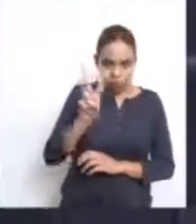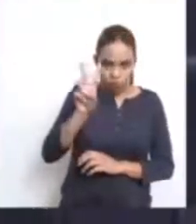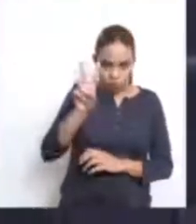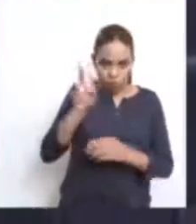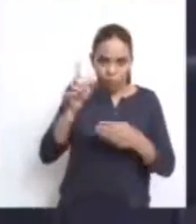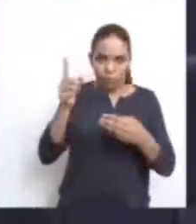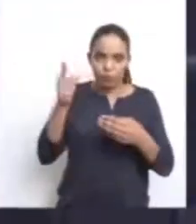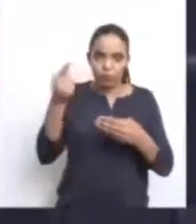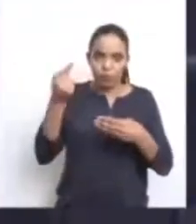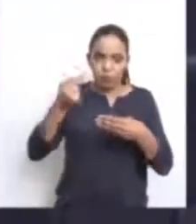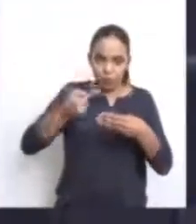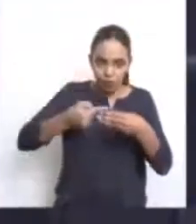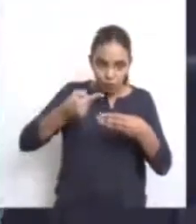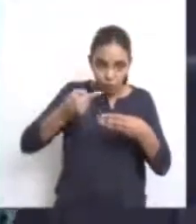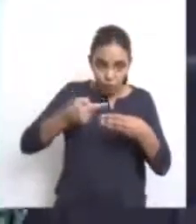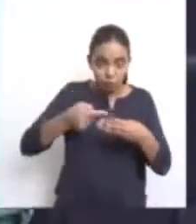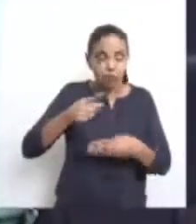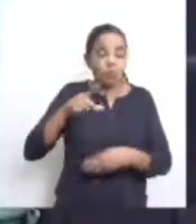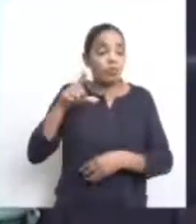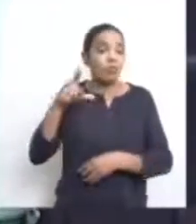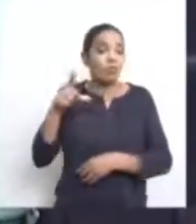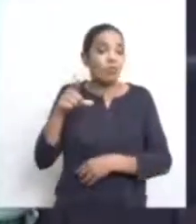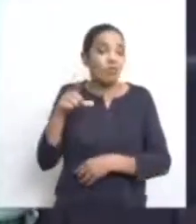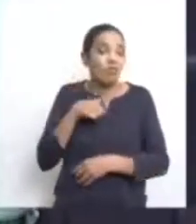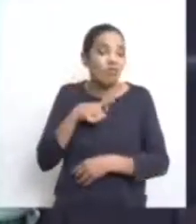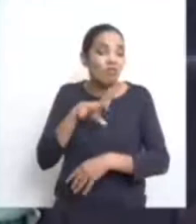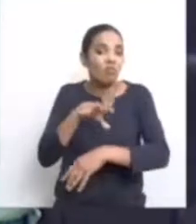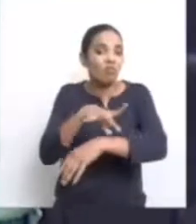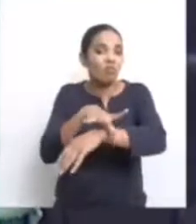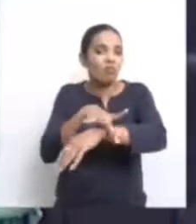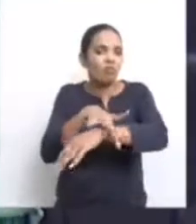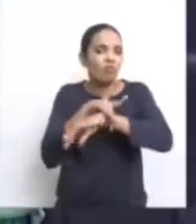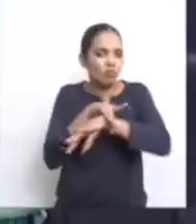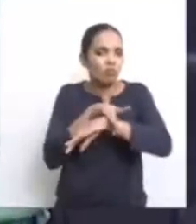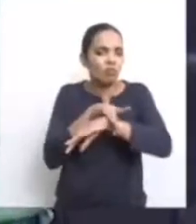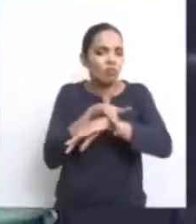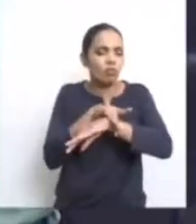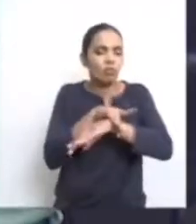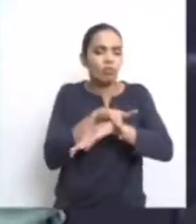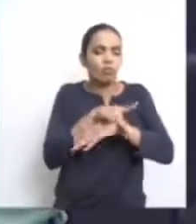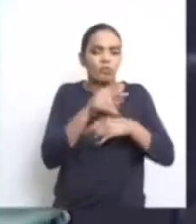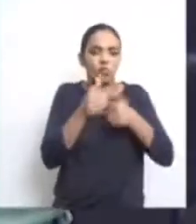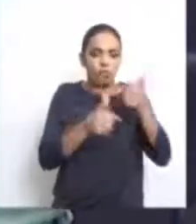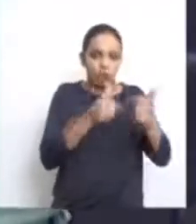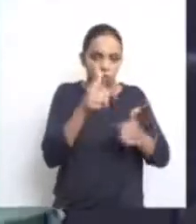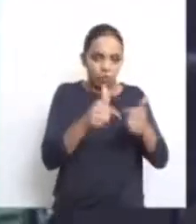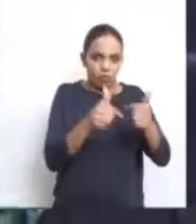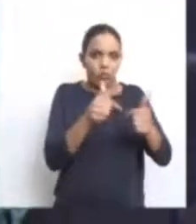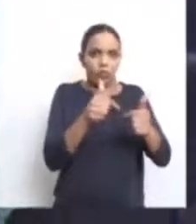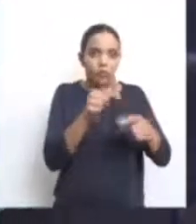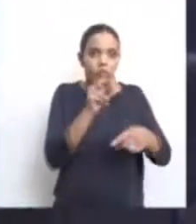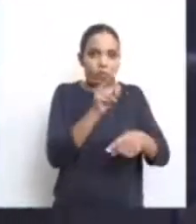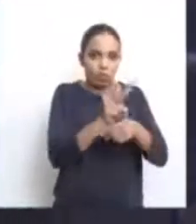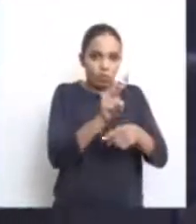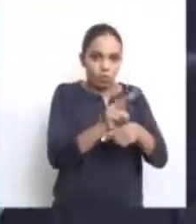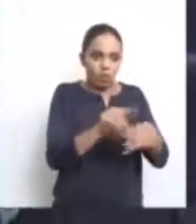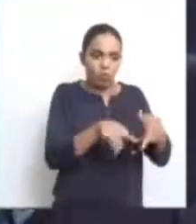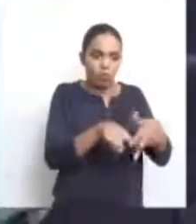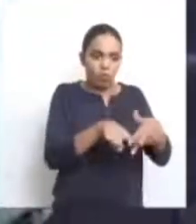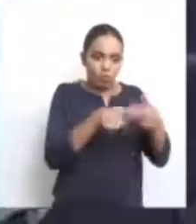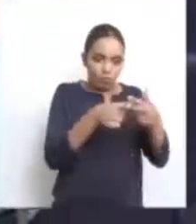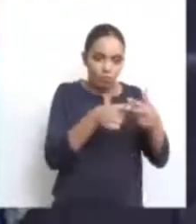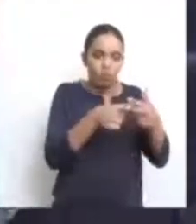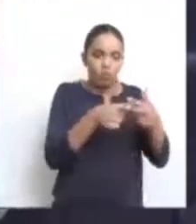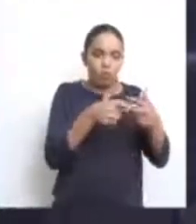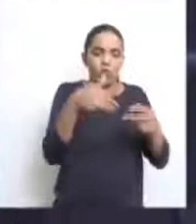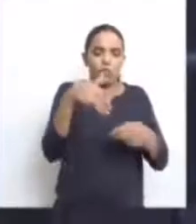que possa garantir a operação e manutenção e garantir os